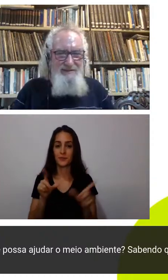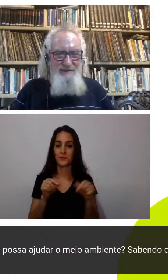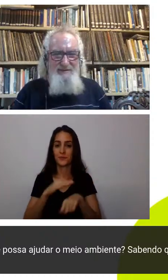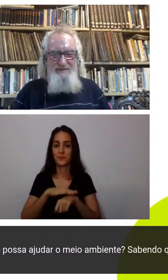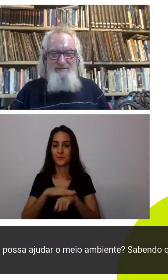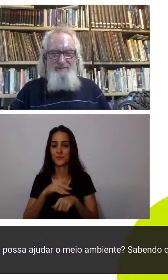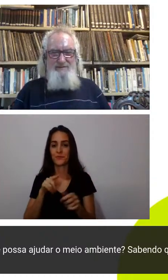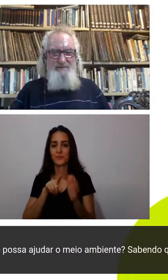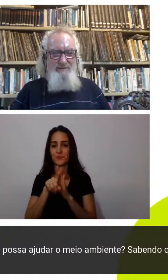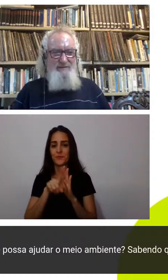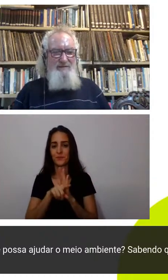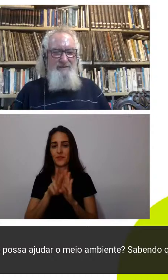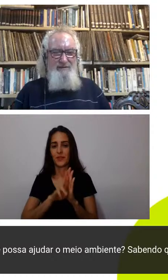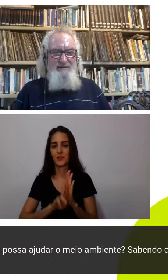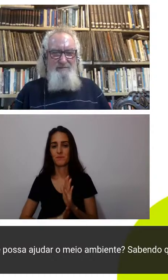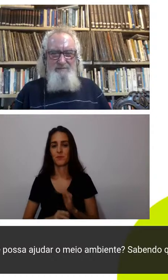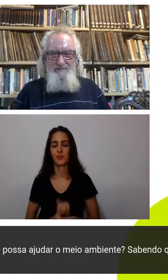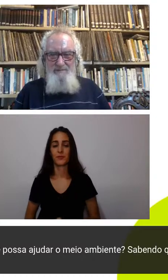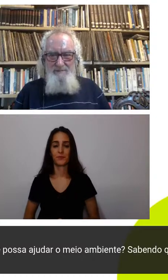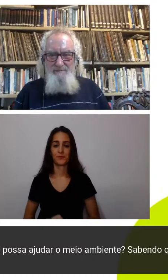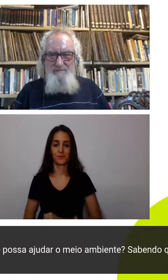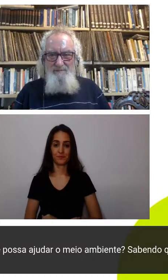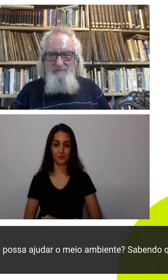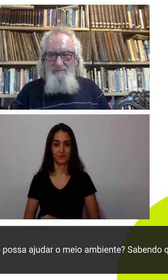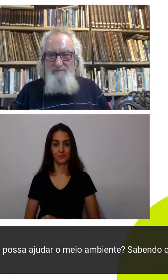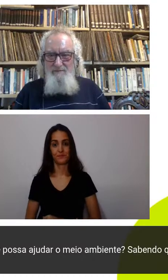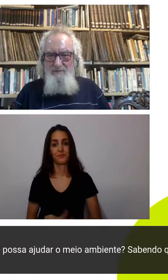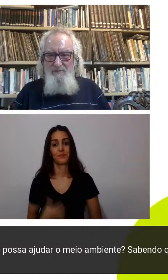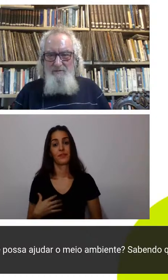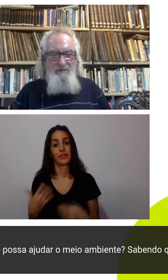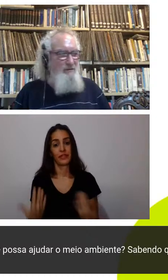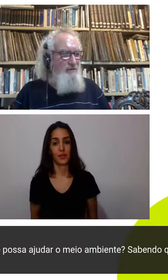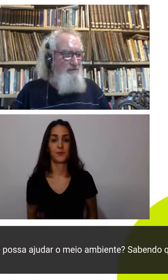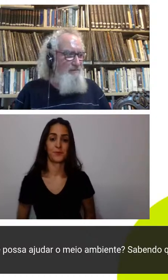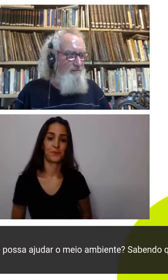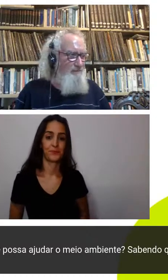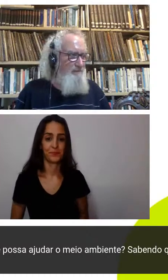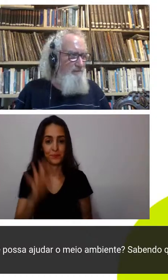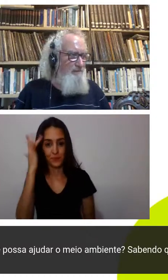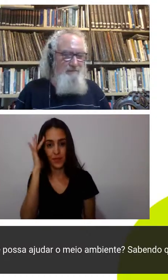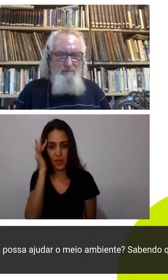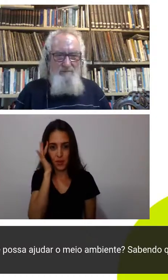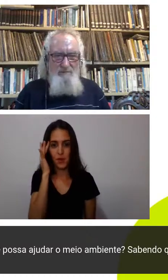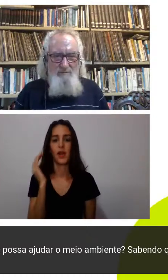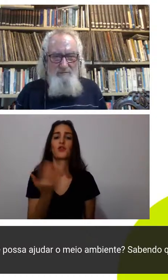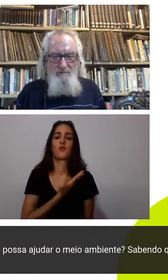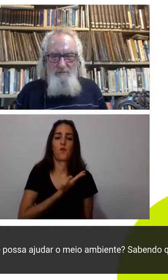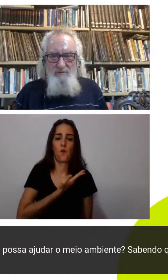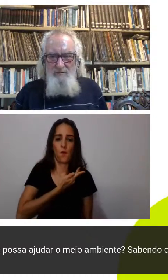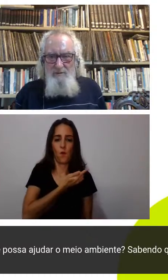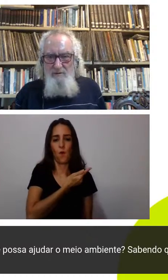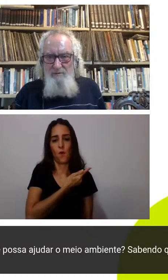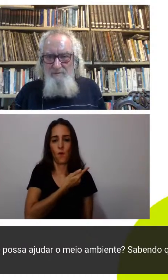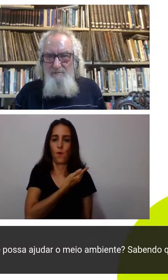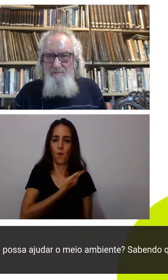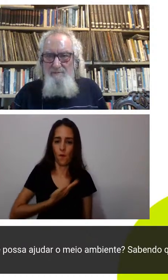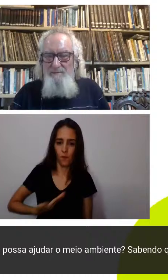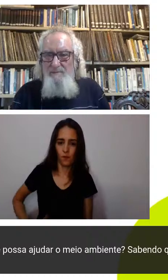eu acho que assim cada vez mais a gente vê os governos e organizações internacionais tomando medidas